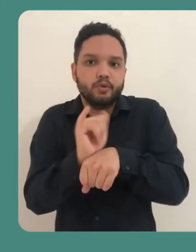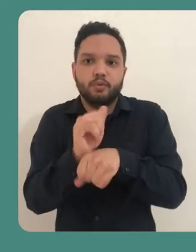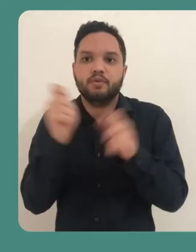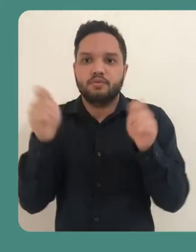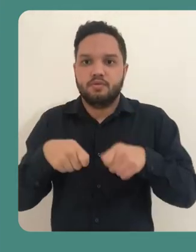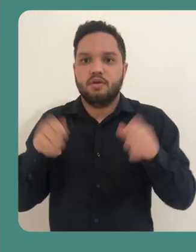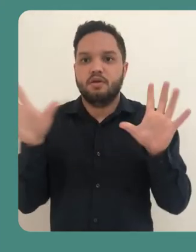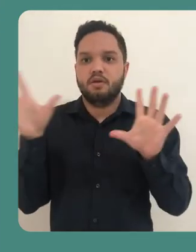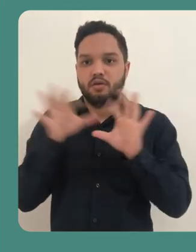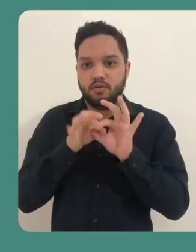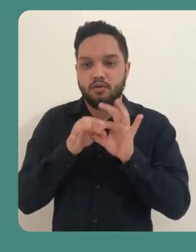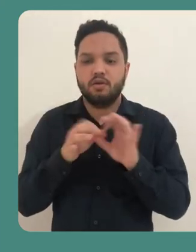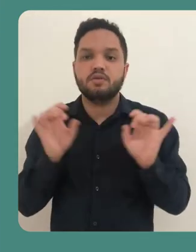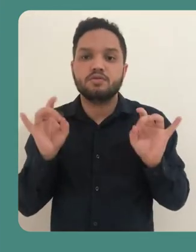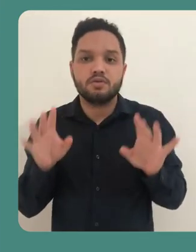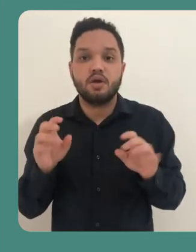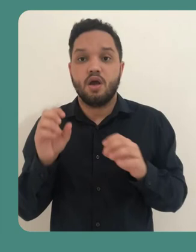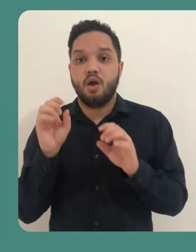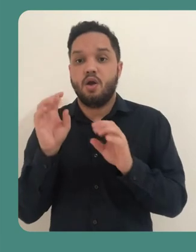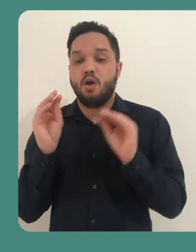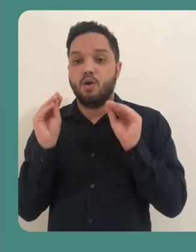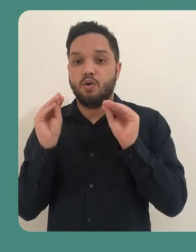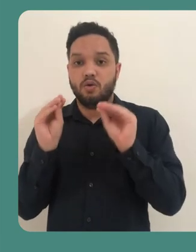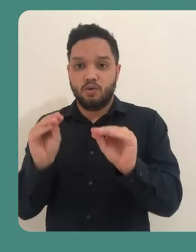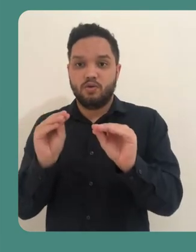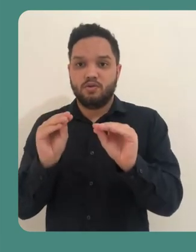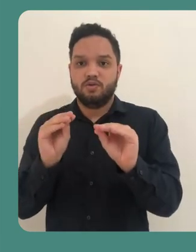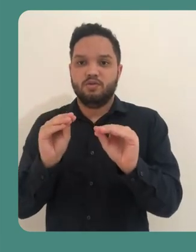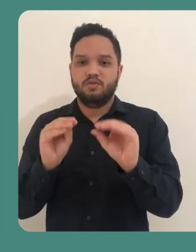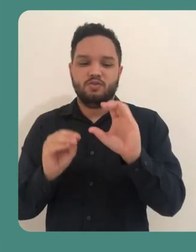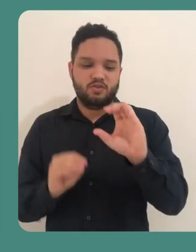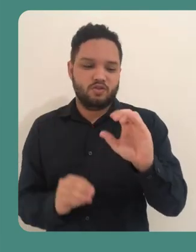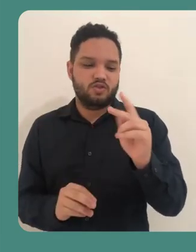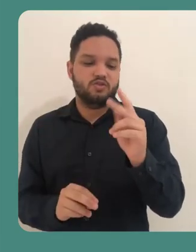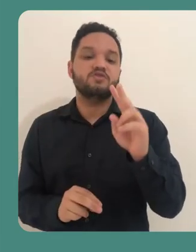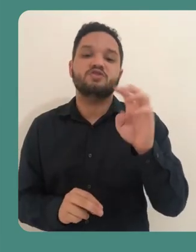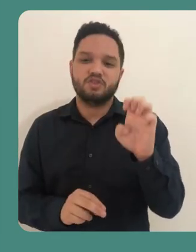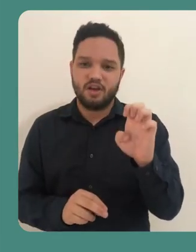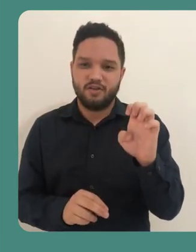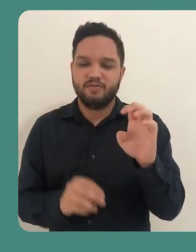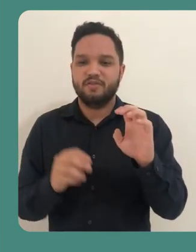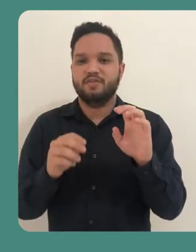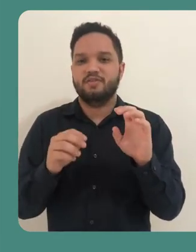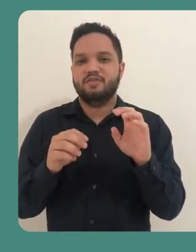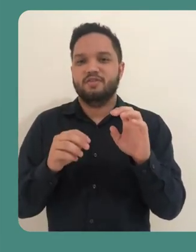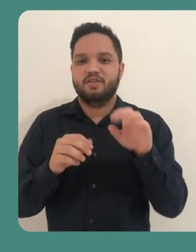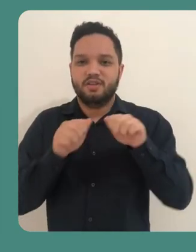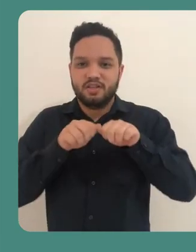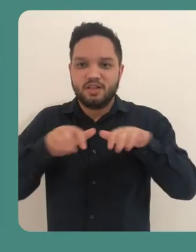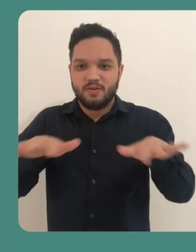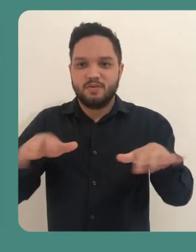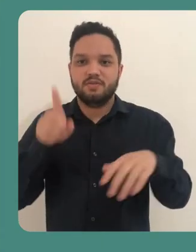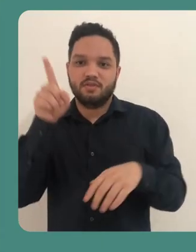isso, basta você colocar a chave de transmissão que é fornecida pela própria plataforma.